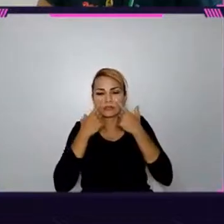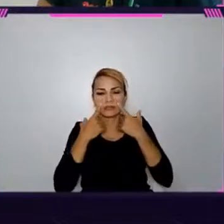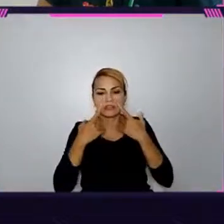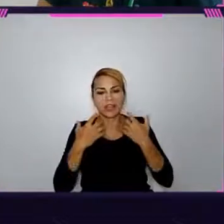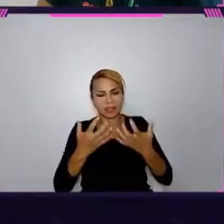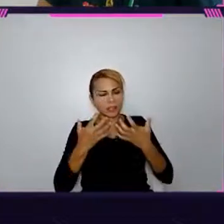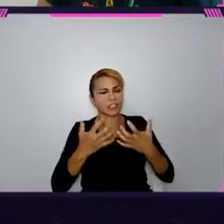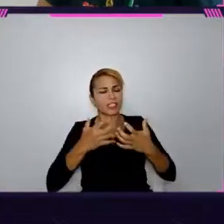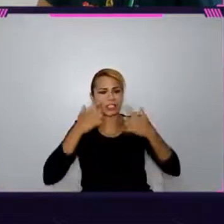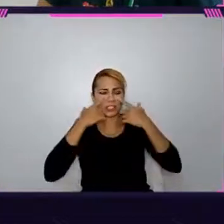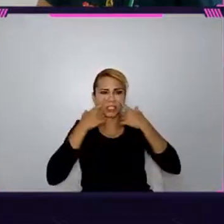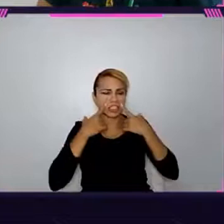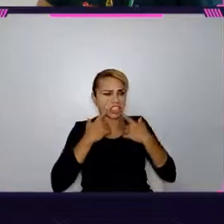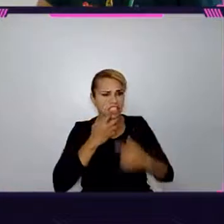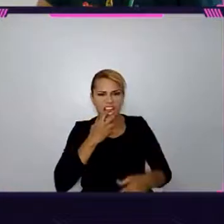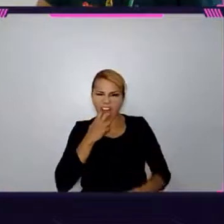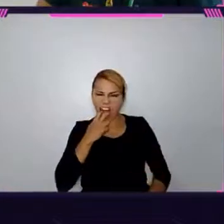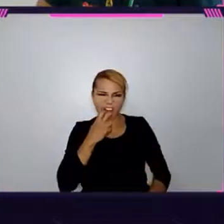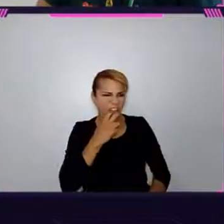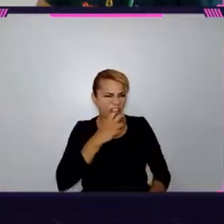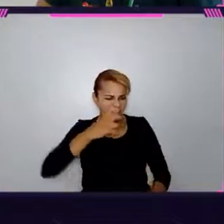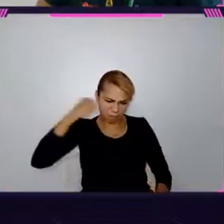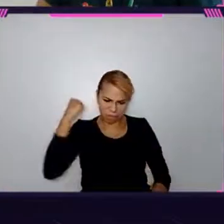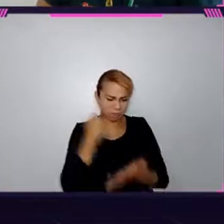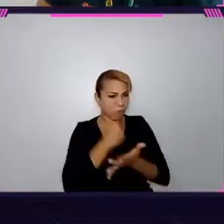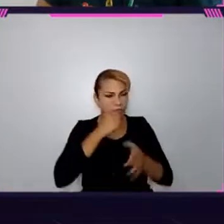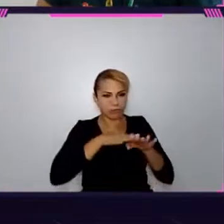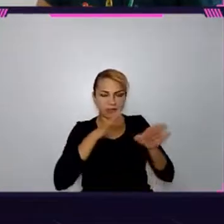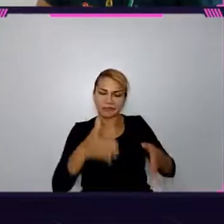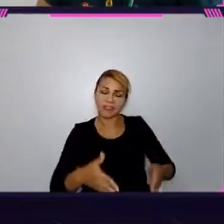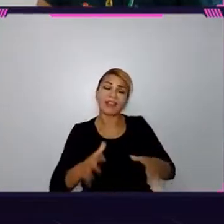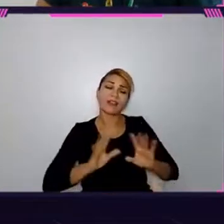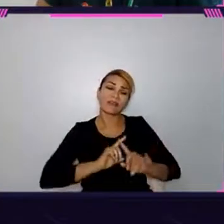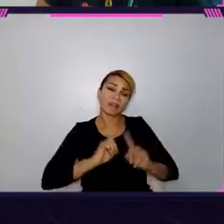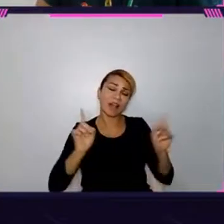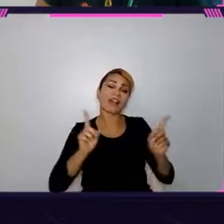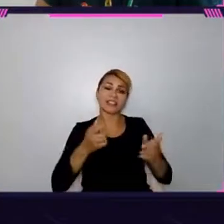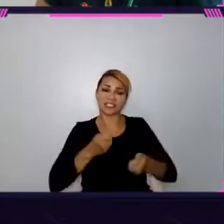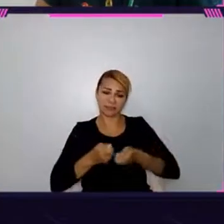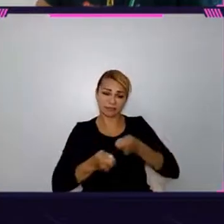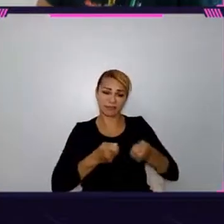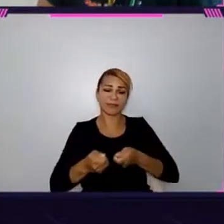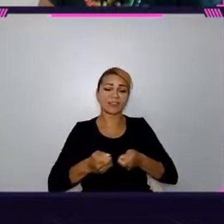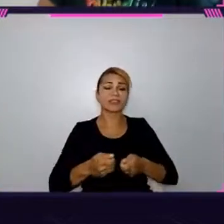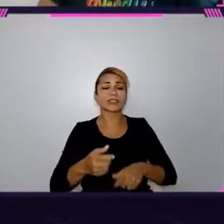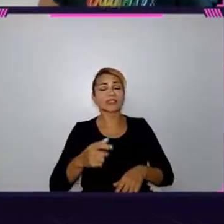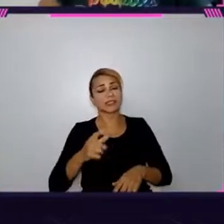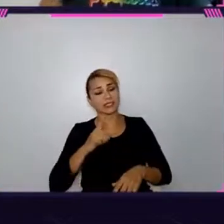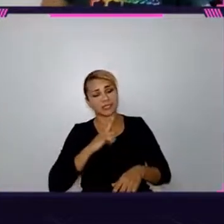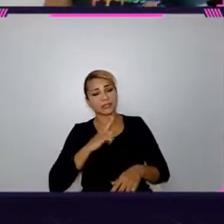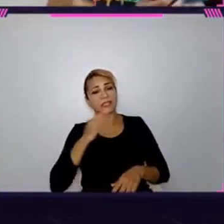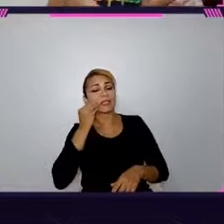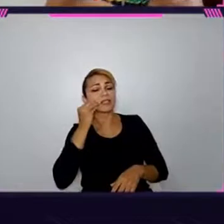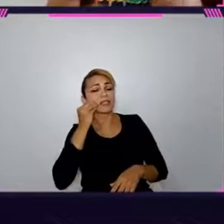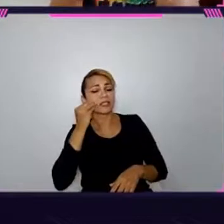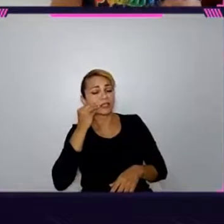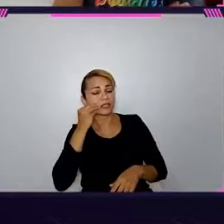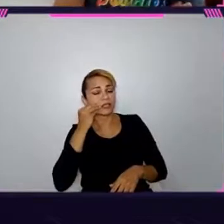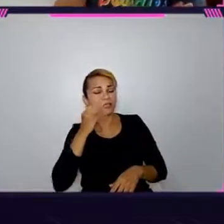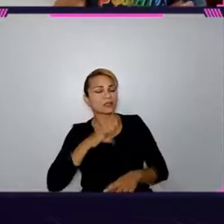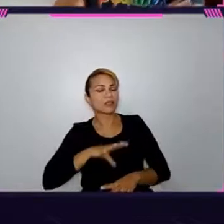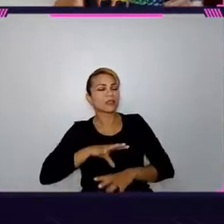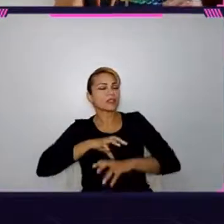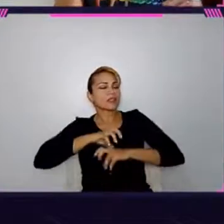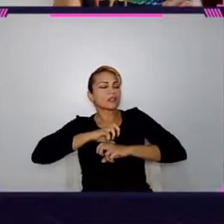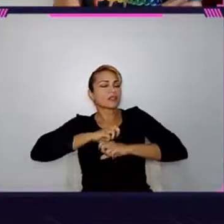chorar e dar um burro na mesa, tipo, eu fiquei muito puta. Mas eu tentei simplesmente respirar fundo e, tipo,